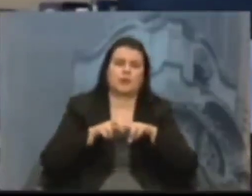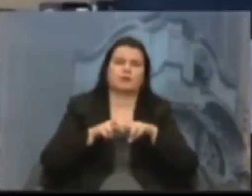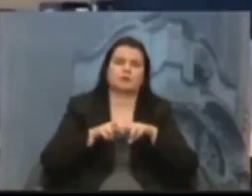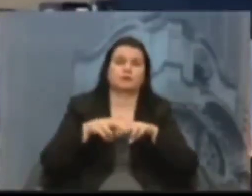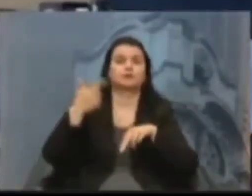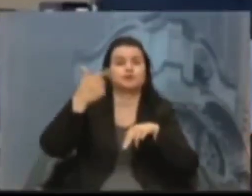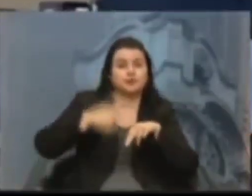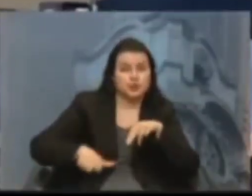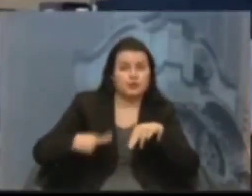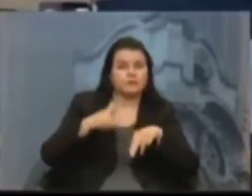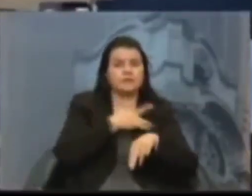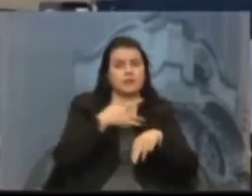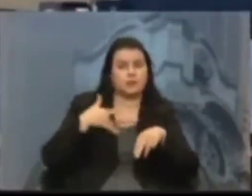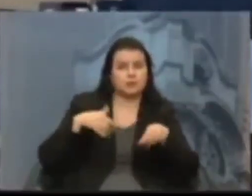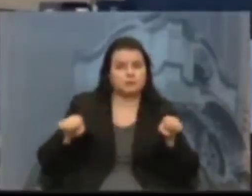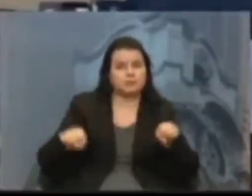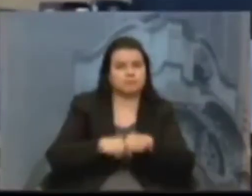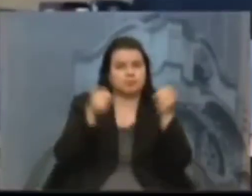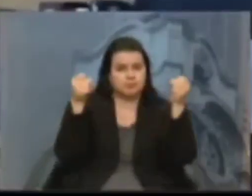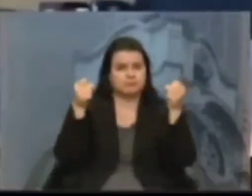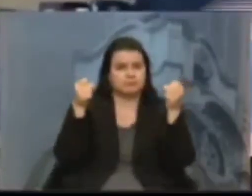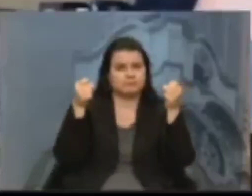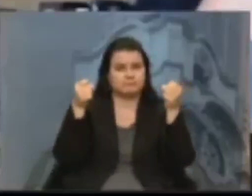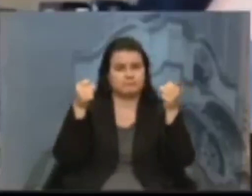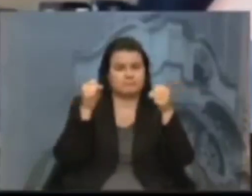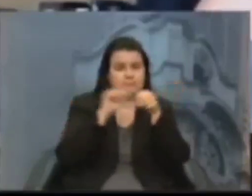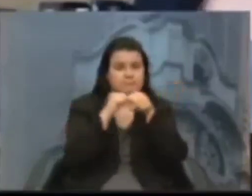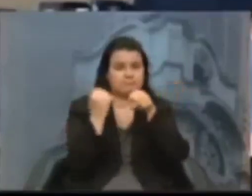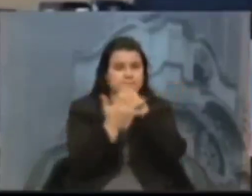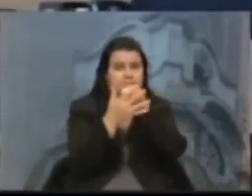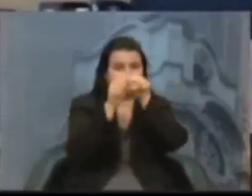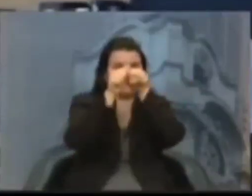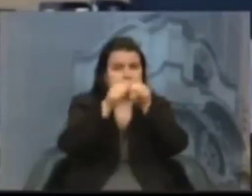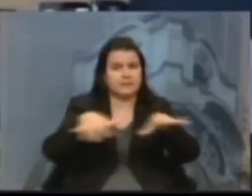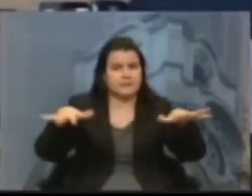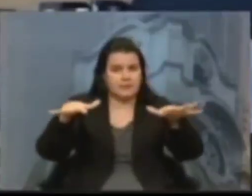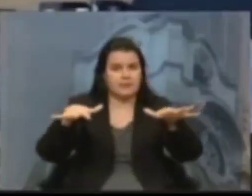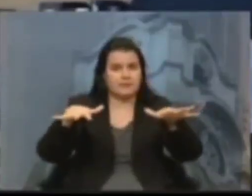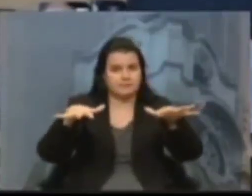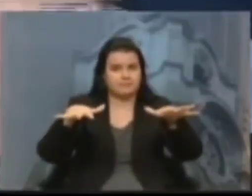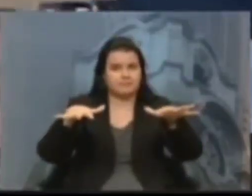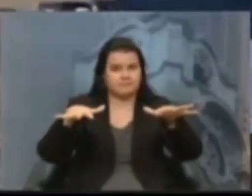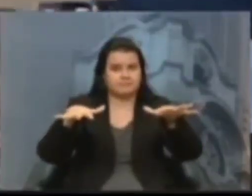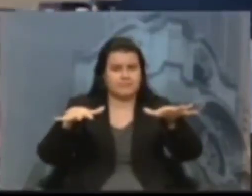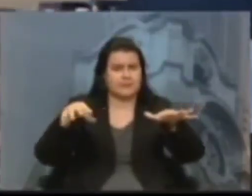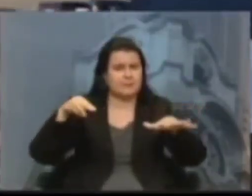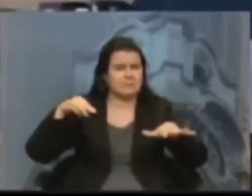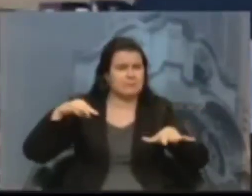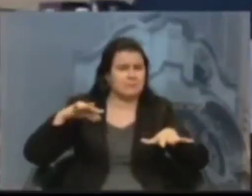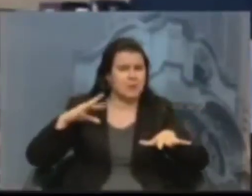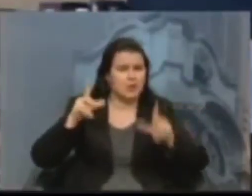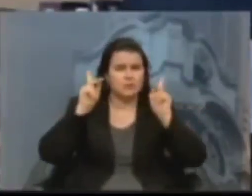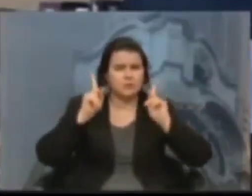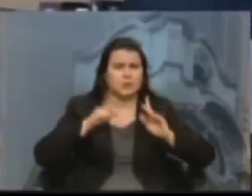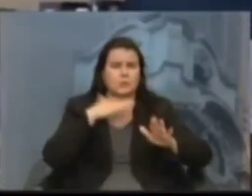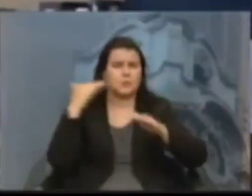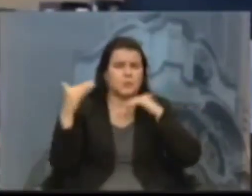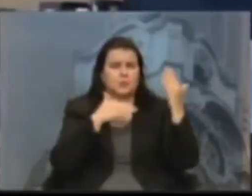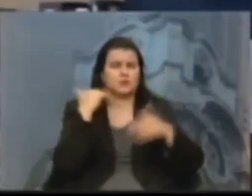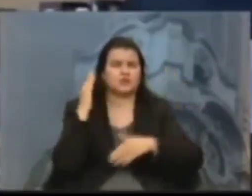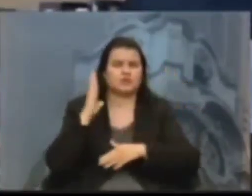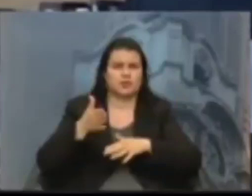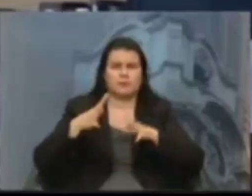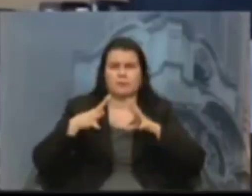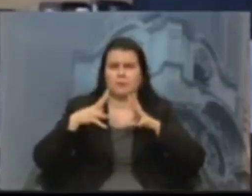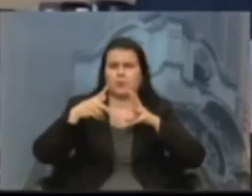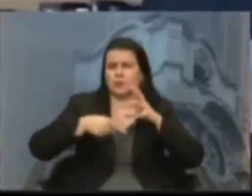uma crise sanitária, dessa vez com caráter de pandemia, que levou a milhões de mortes no